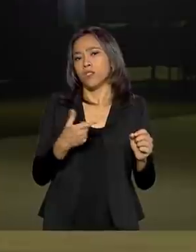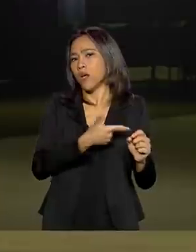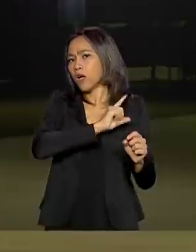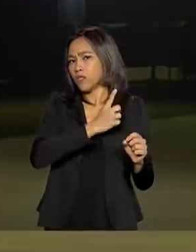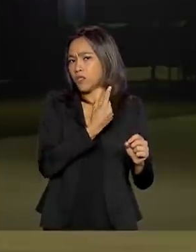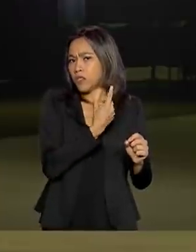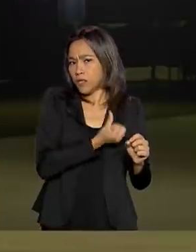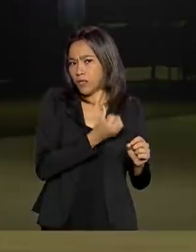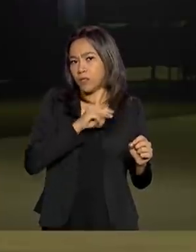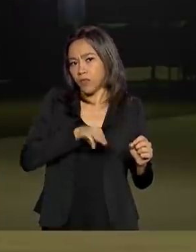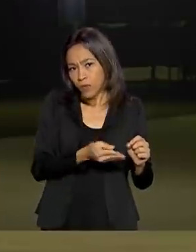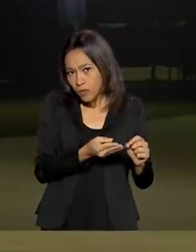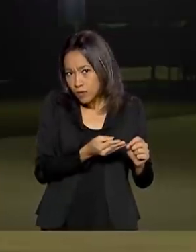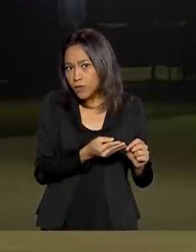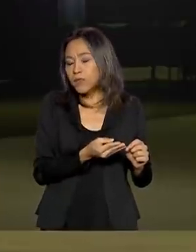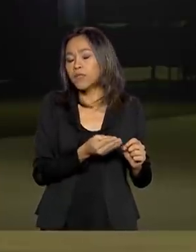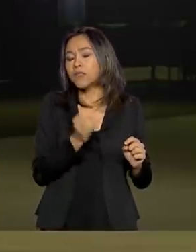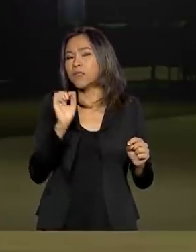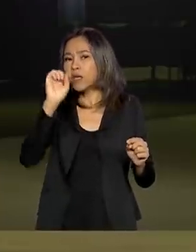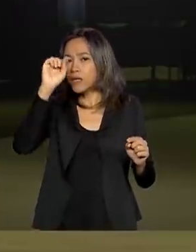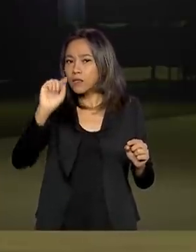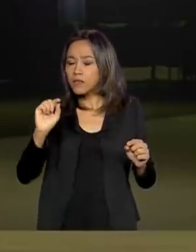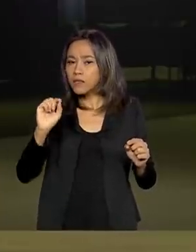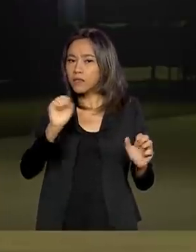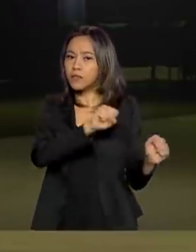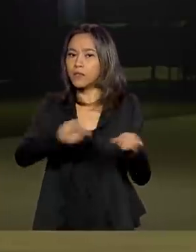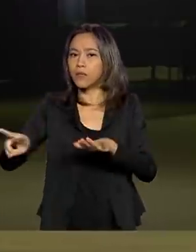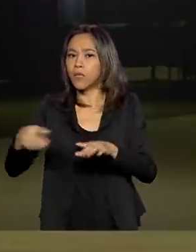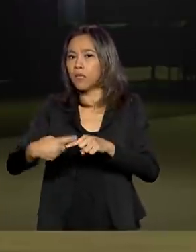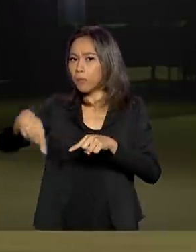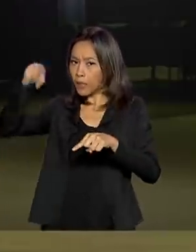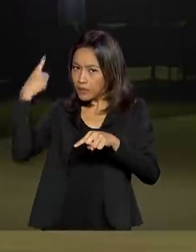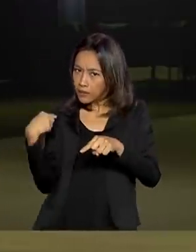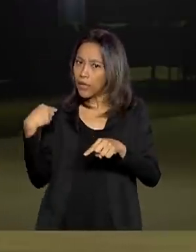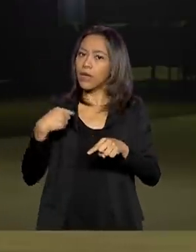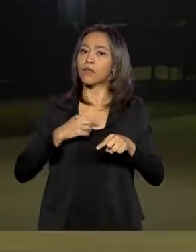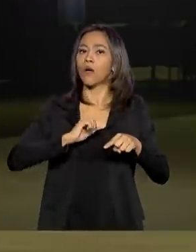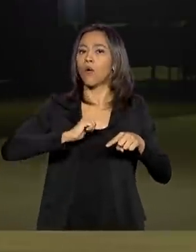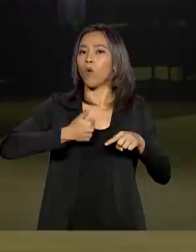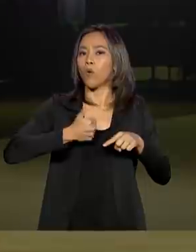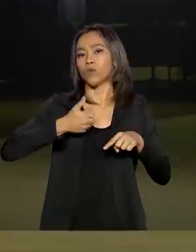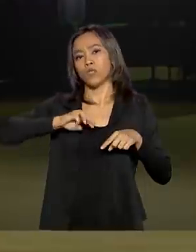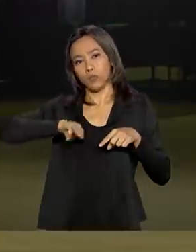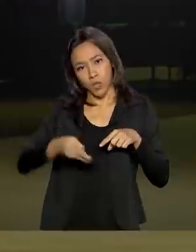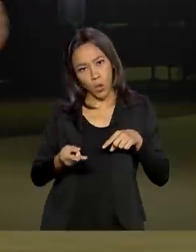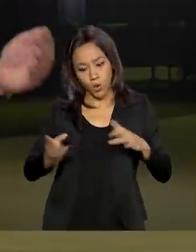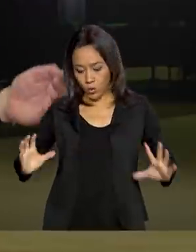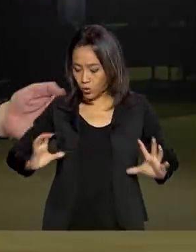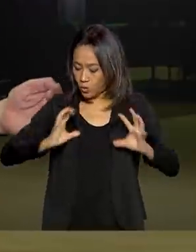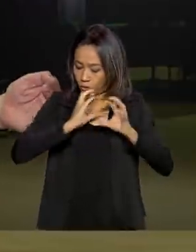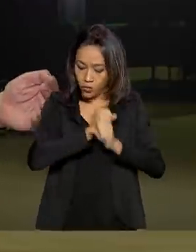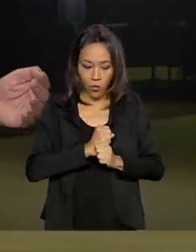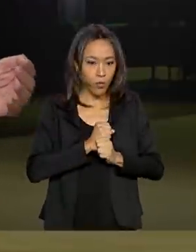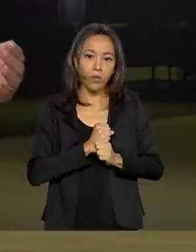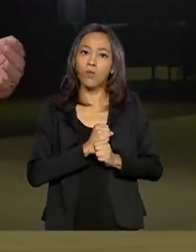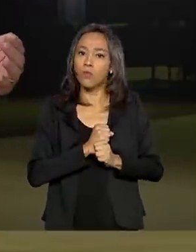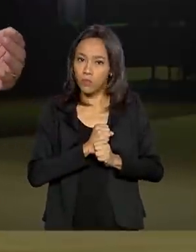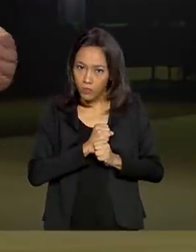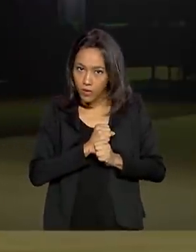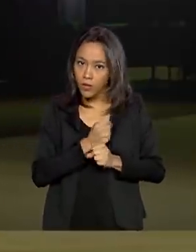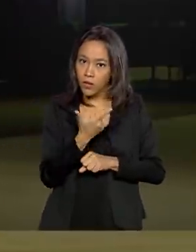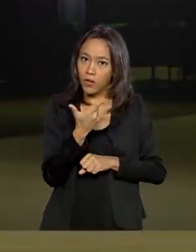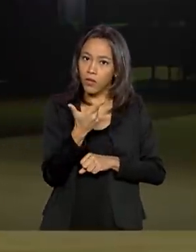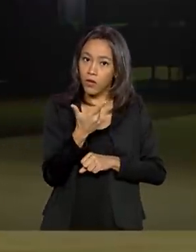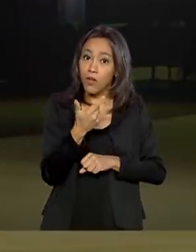habilitamos na semana passada estes primeiros 11 milhões. Então, somados aos